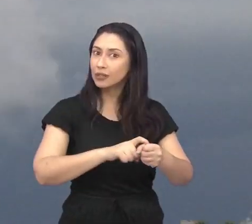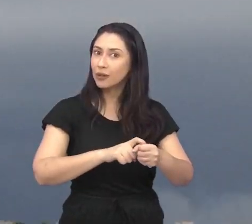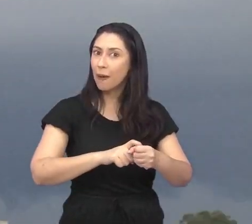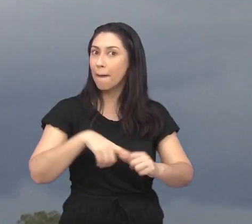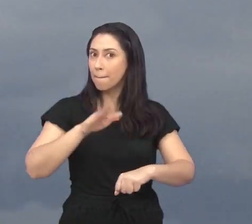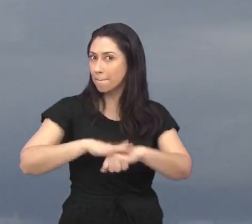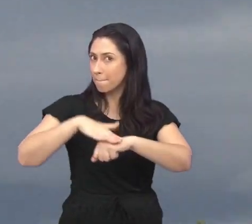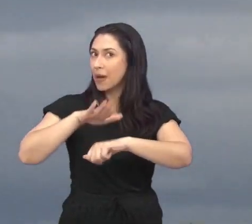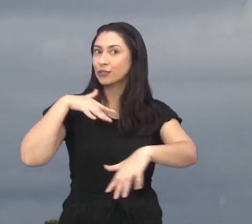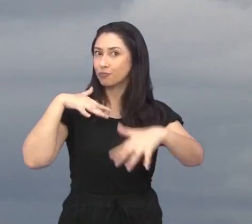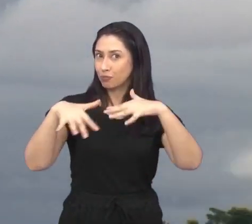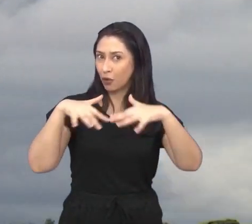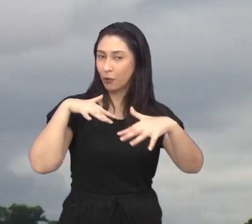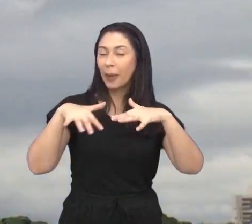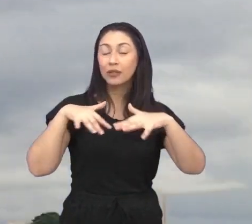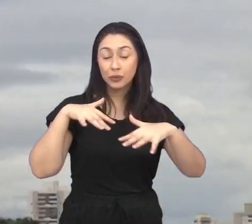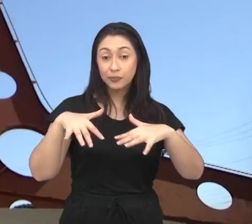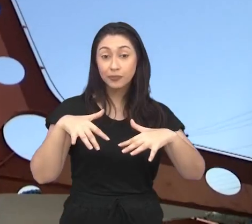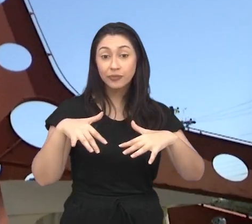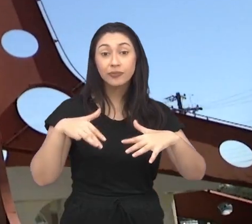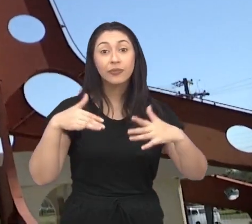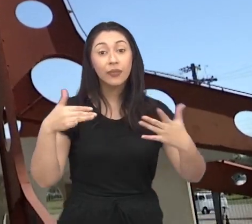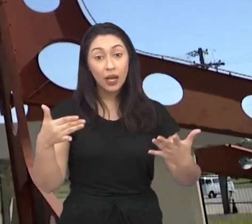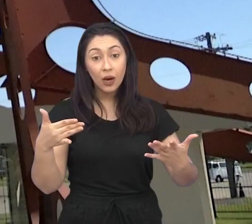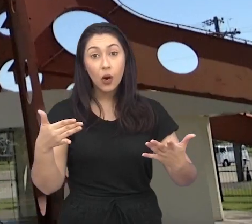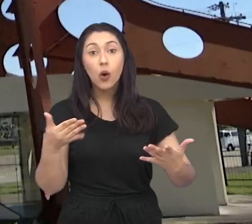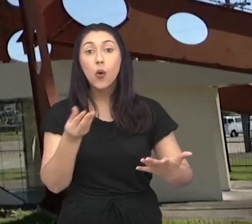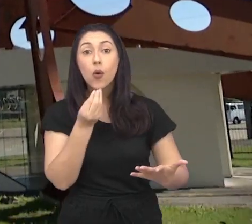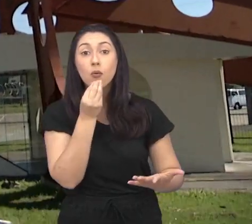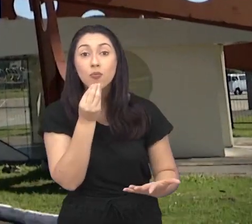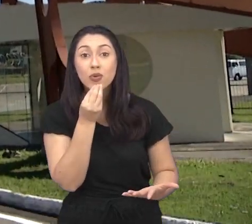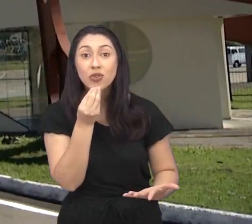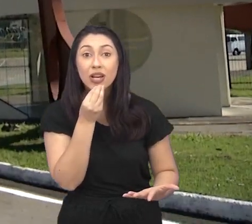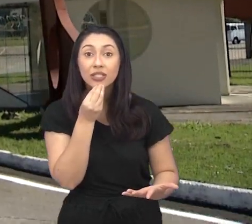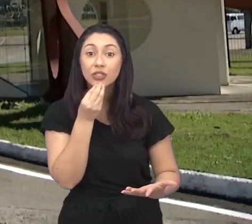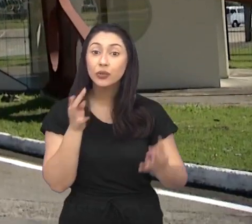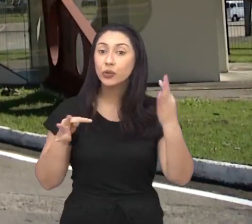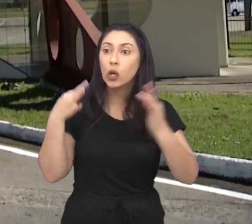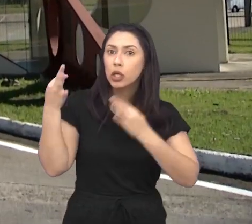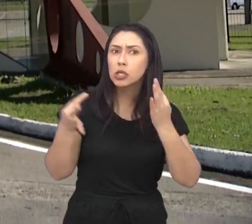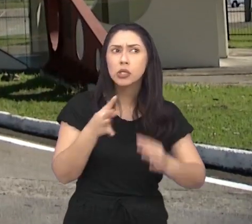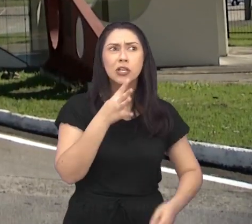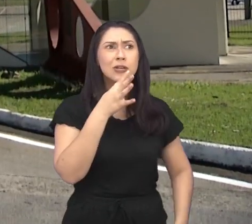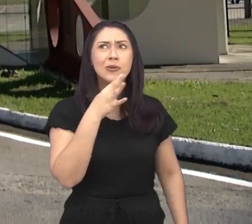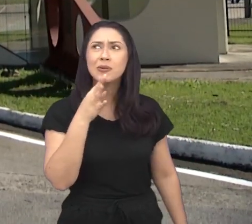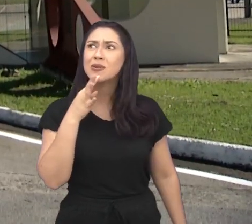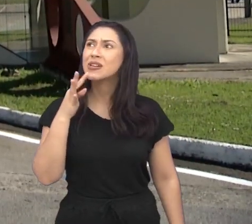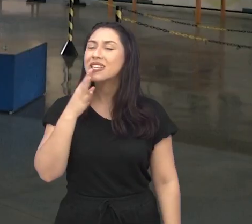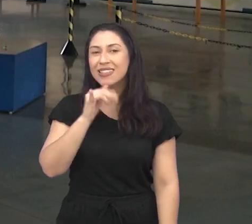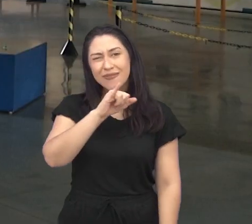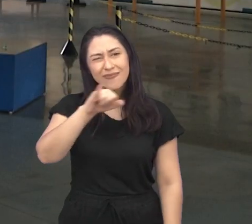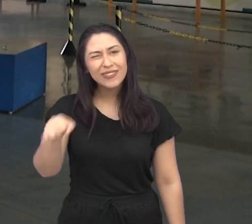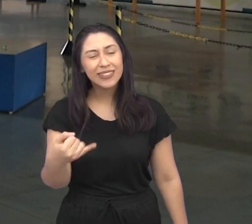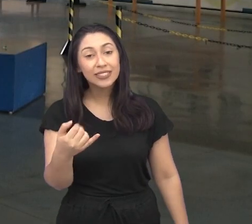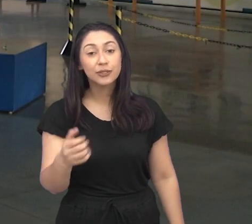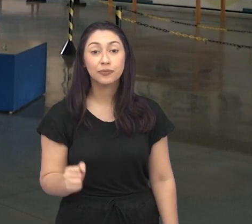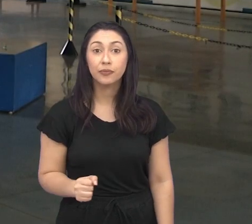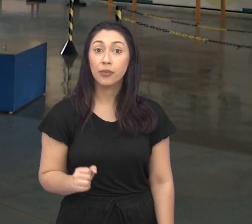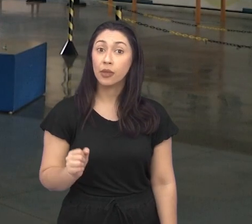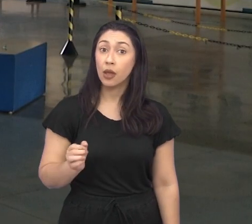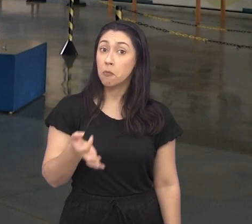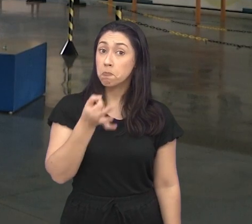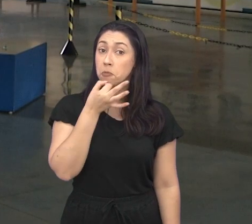deve intensificar o movimento na cidade. Essa passagem é uma oportunidade para que o turista conheça as redondezas e aproveite os